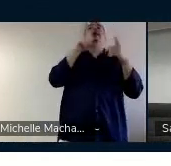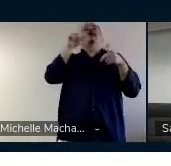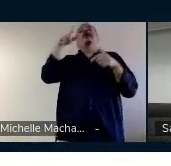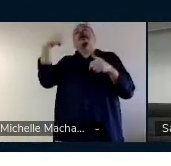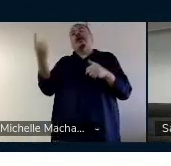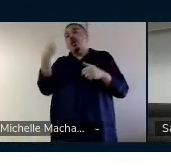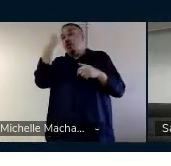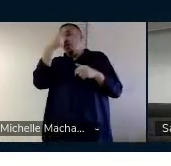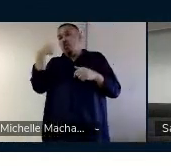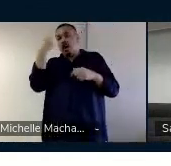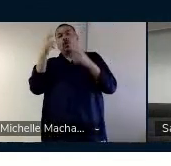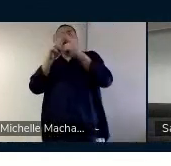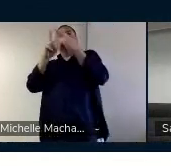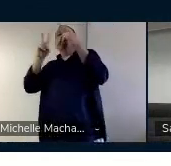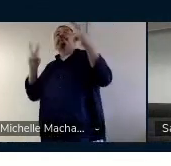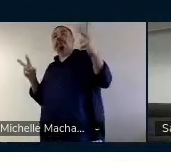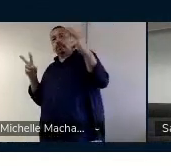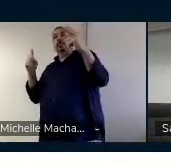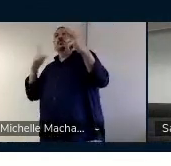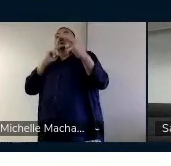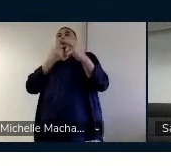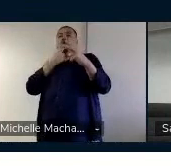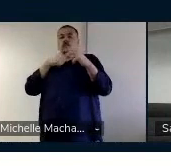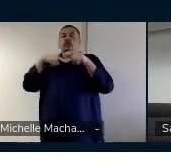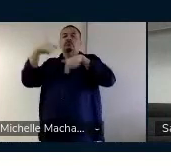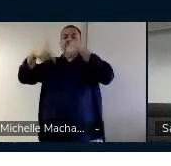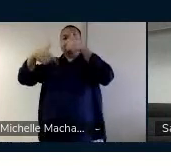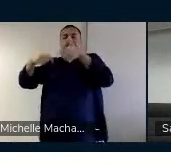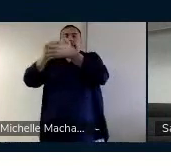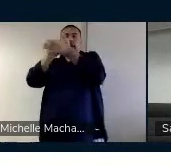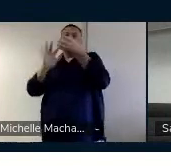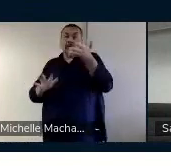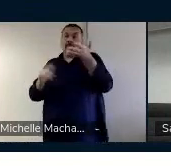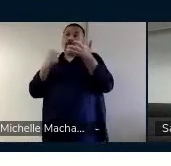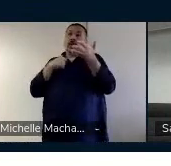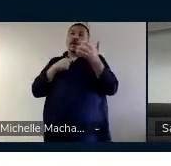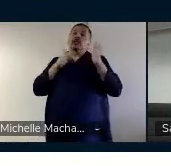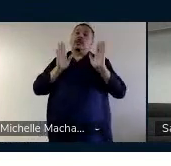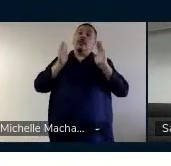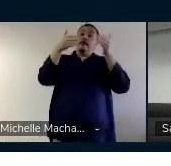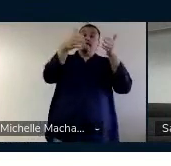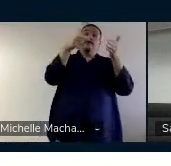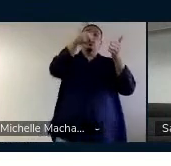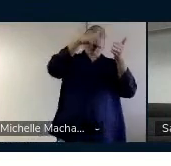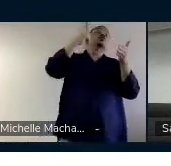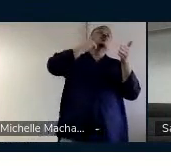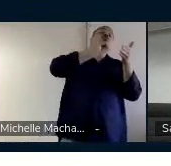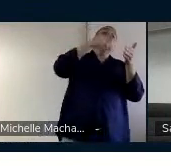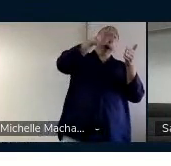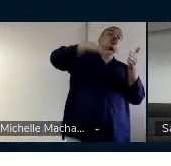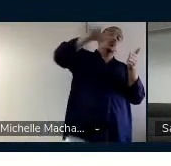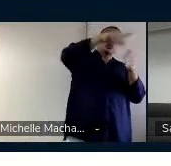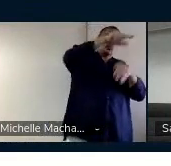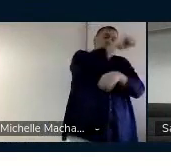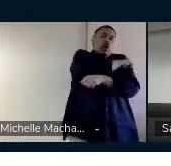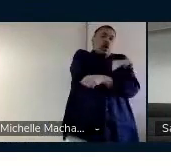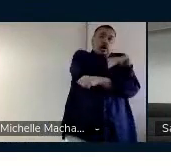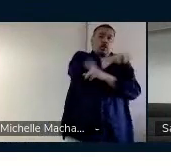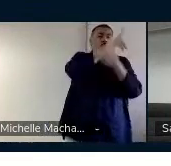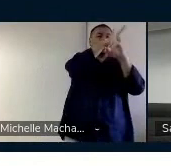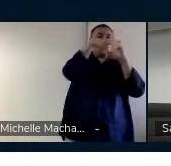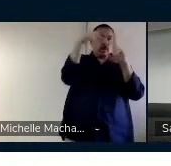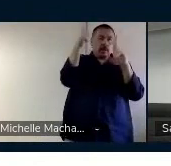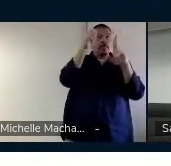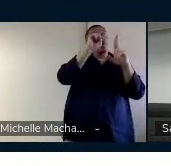com atividades que foram realizadas pelos surdos. E o público-alvo da pesquisa foram alunos surdos da